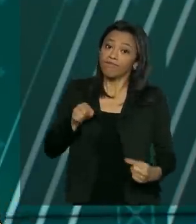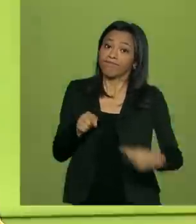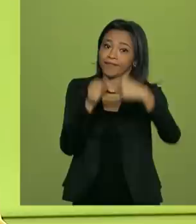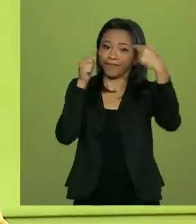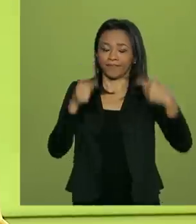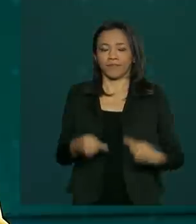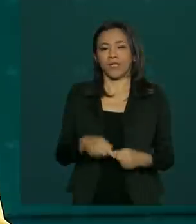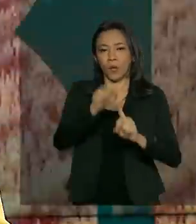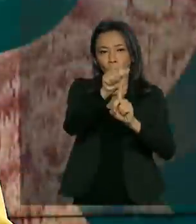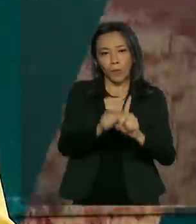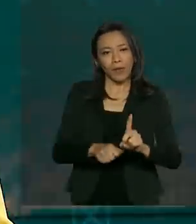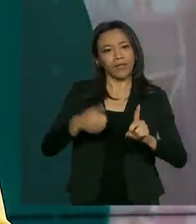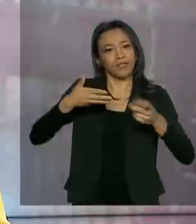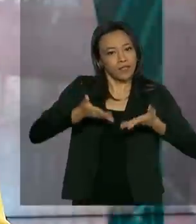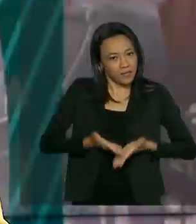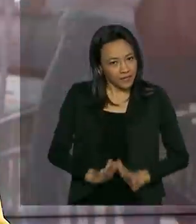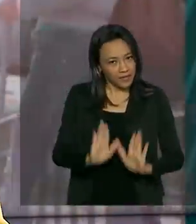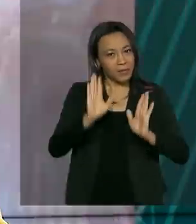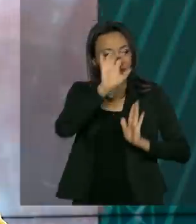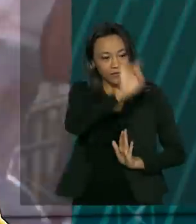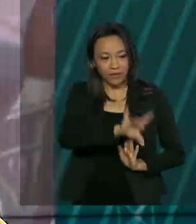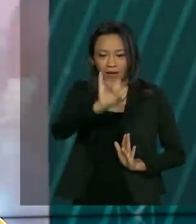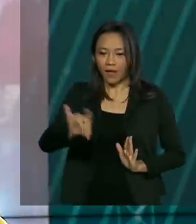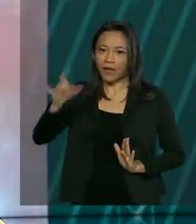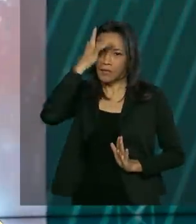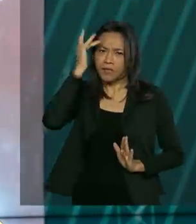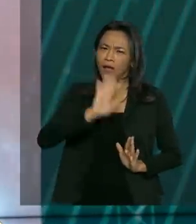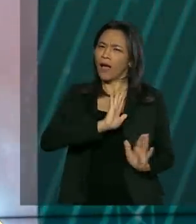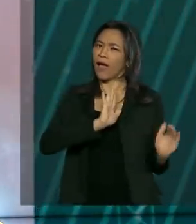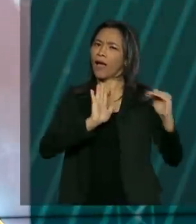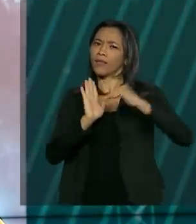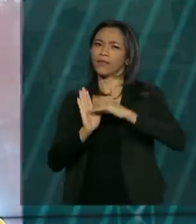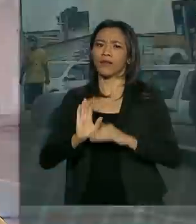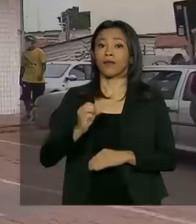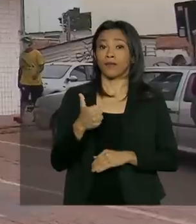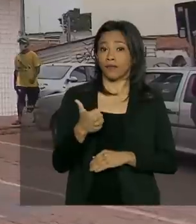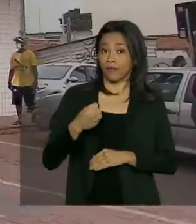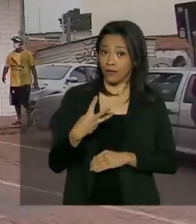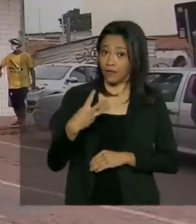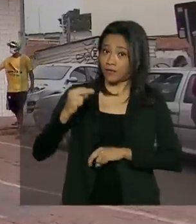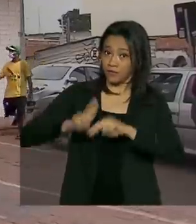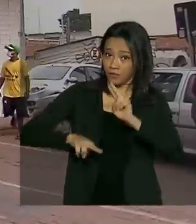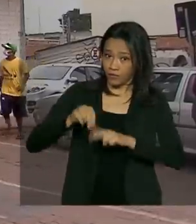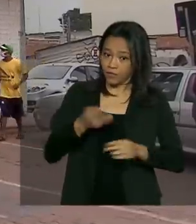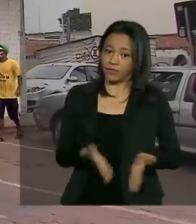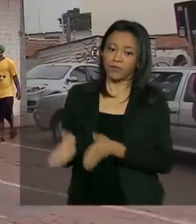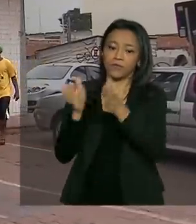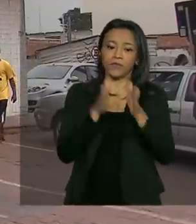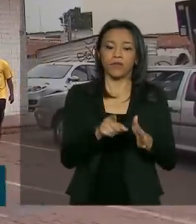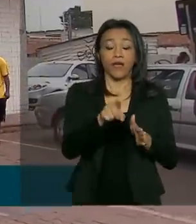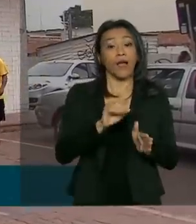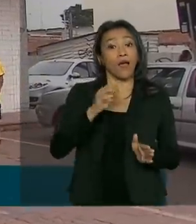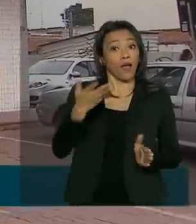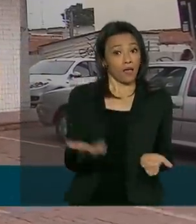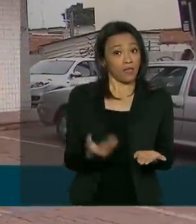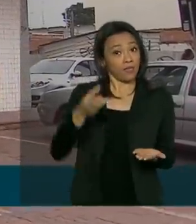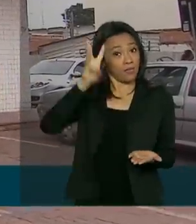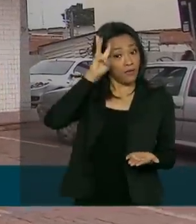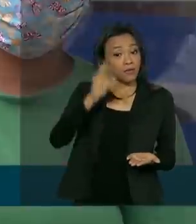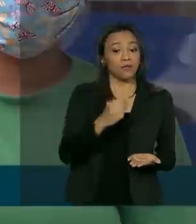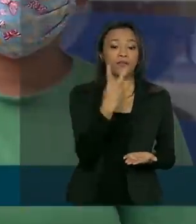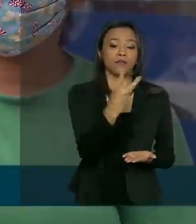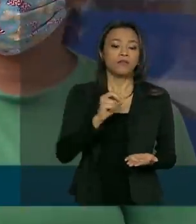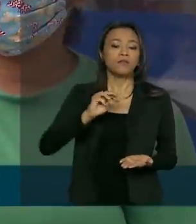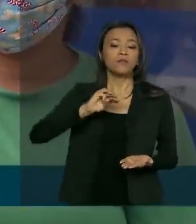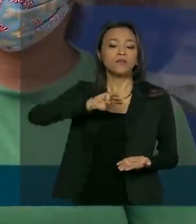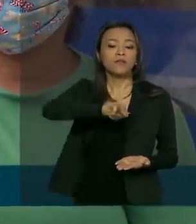nascimento do beneficiário. O calendário vai até 13 de junho. Nesta terça, é a vez de 2 milhões e 700